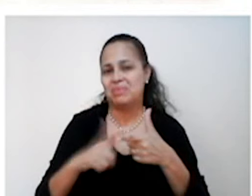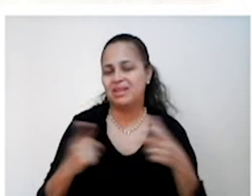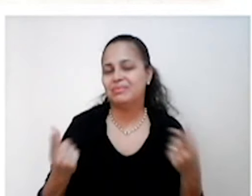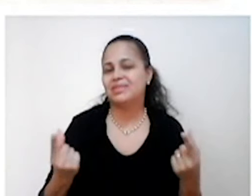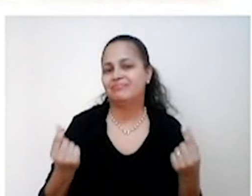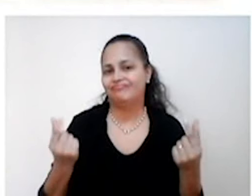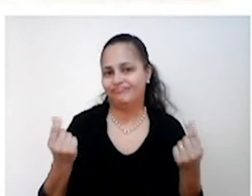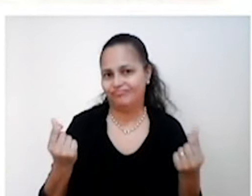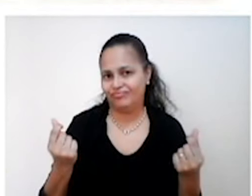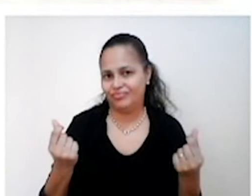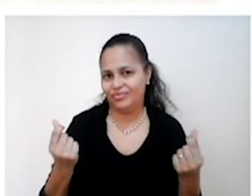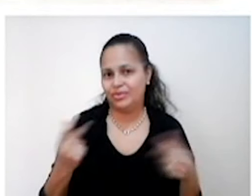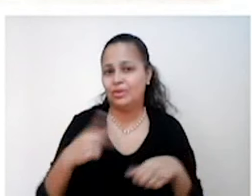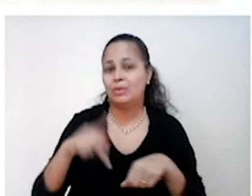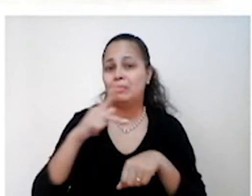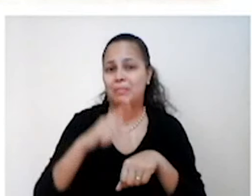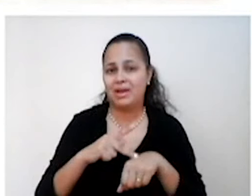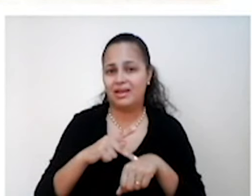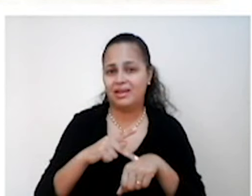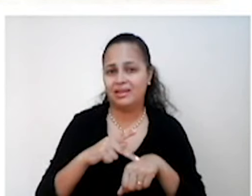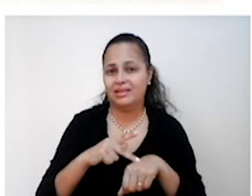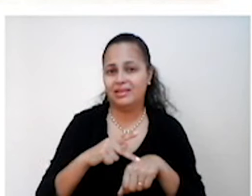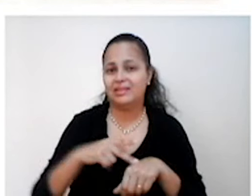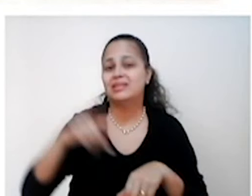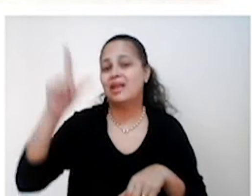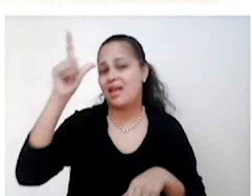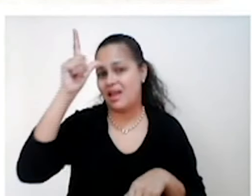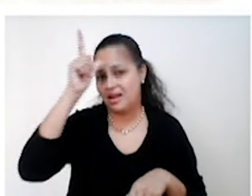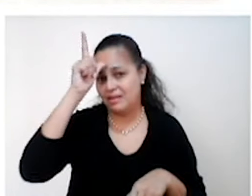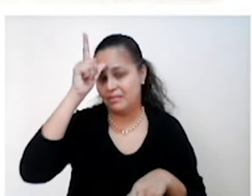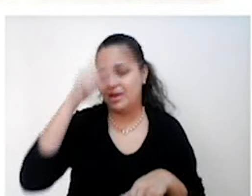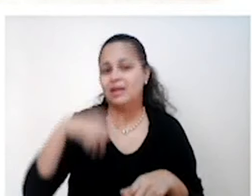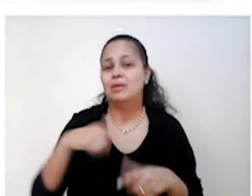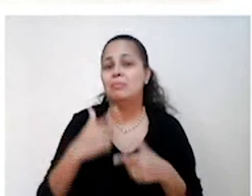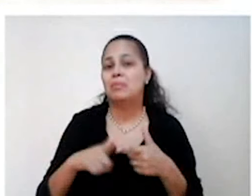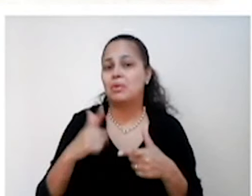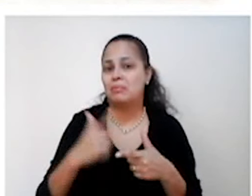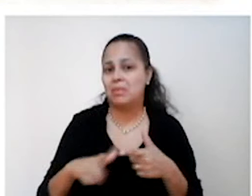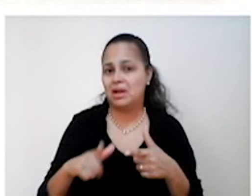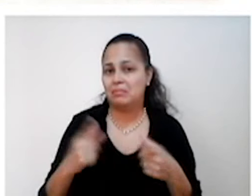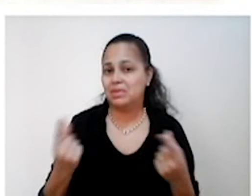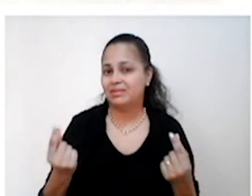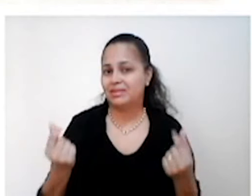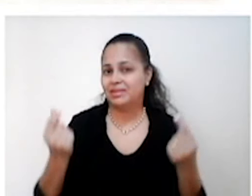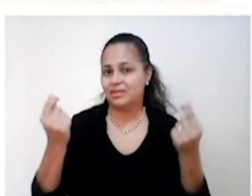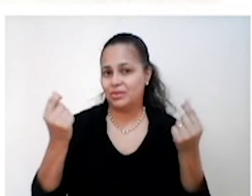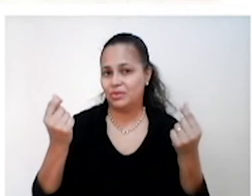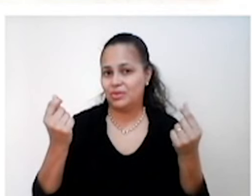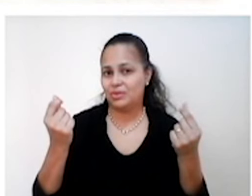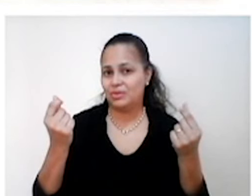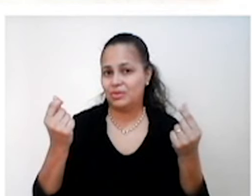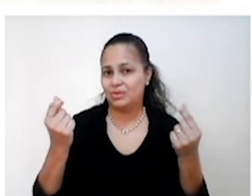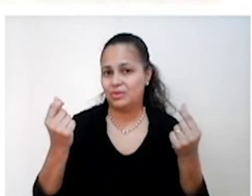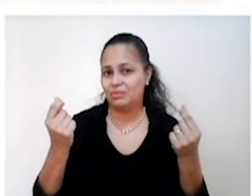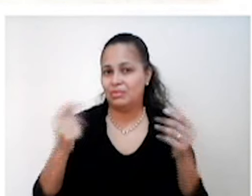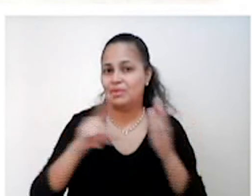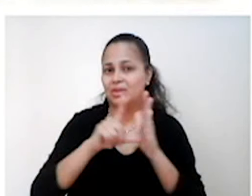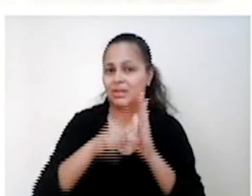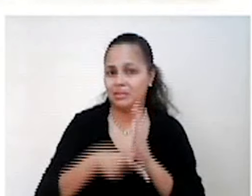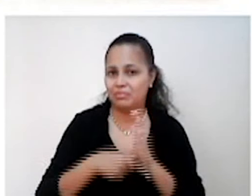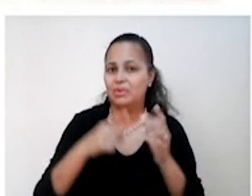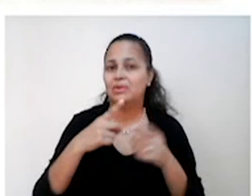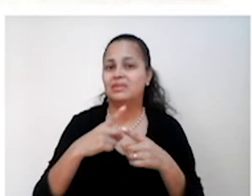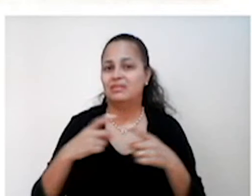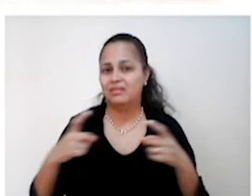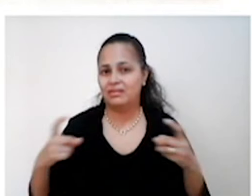Países como a Alemanha, além de problemas econômicos, tinham a humilhação da Primeira Guerra, carregando a